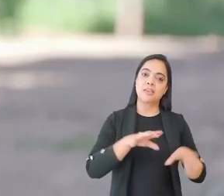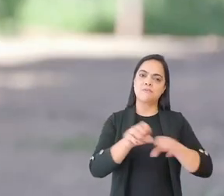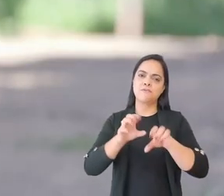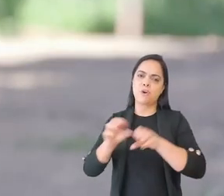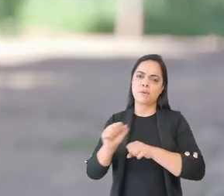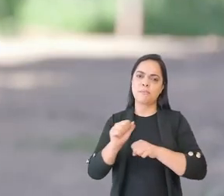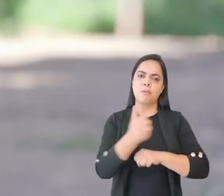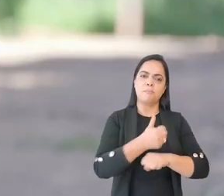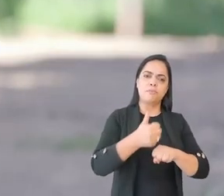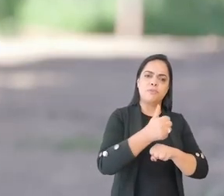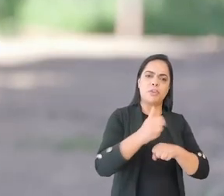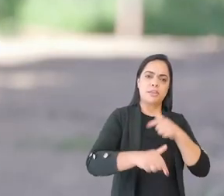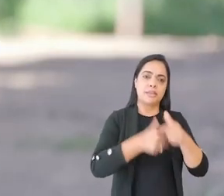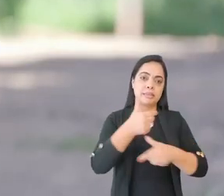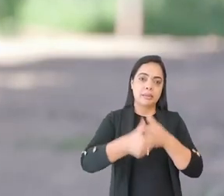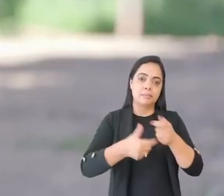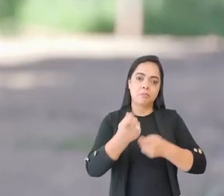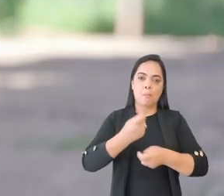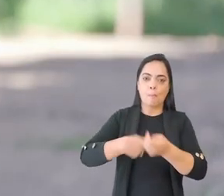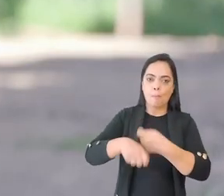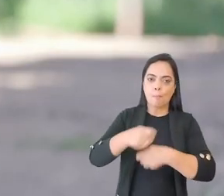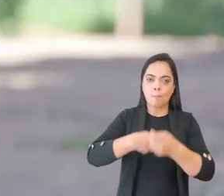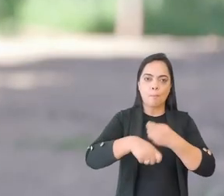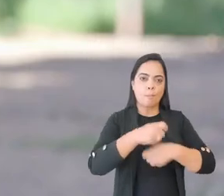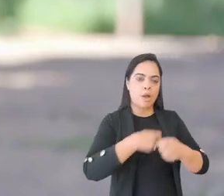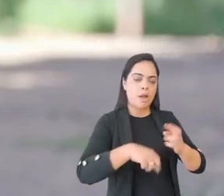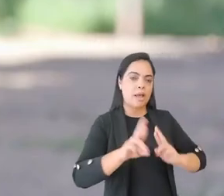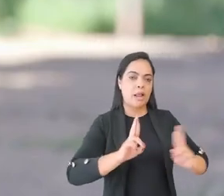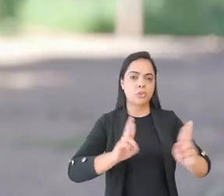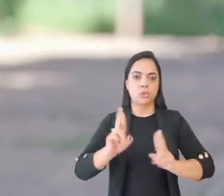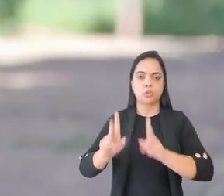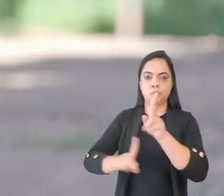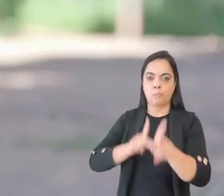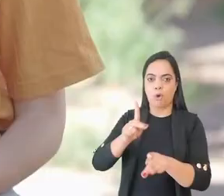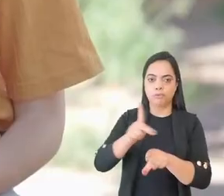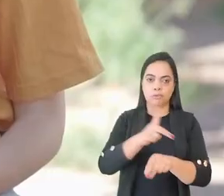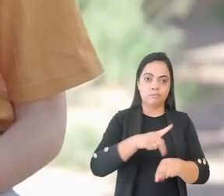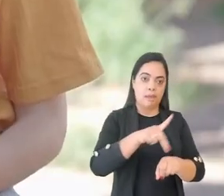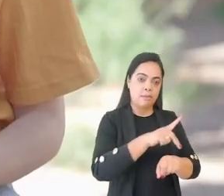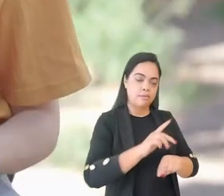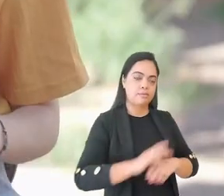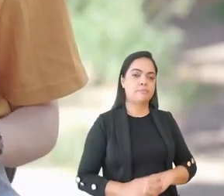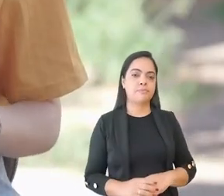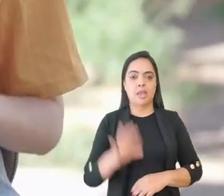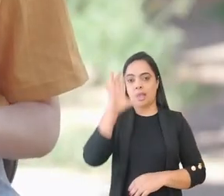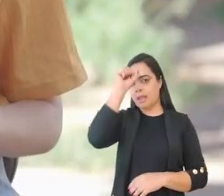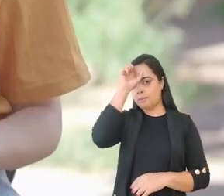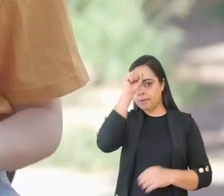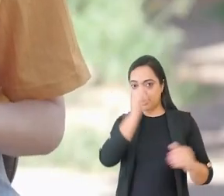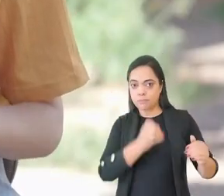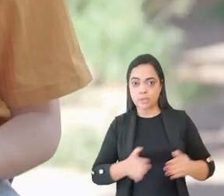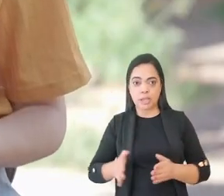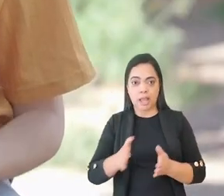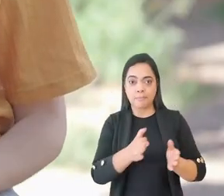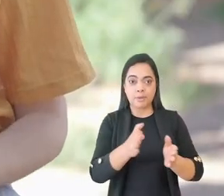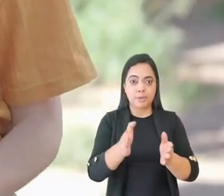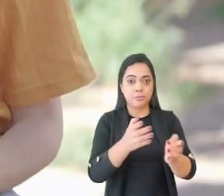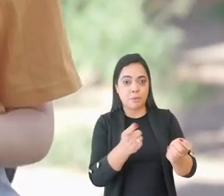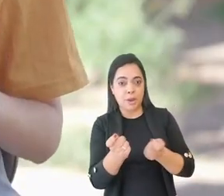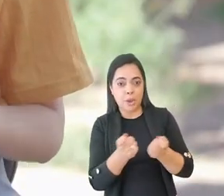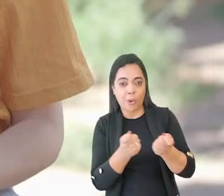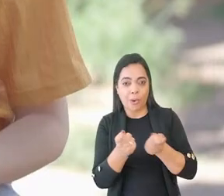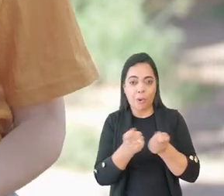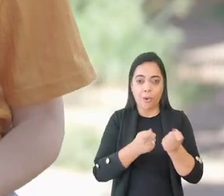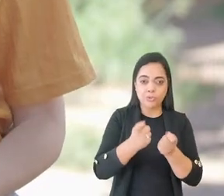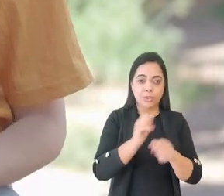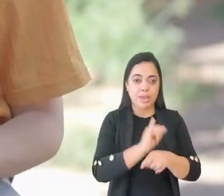formam profissionais que trabalham administrando as relações entre povos e nações. Aprendemos a abrir caminhos para novos negócios,